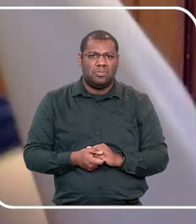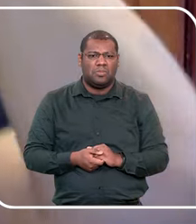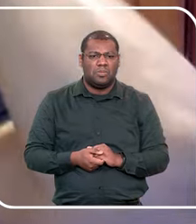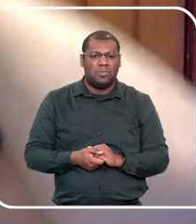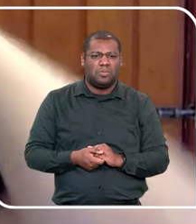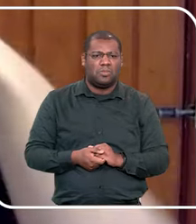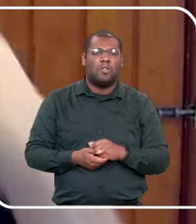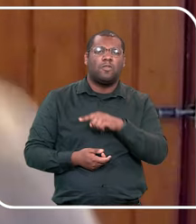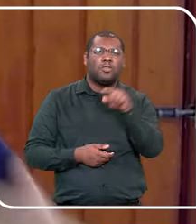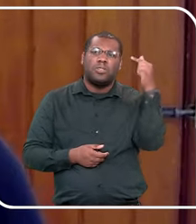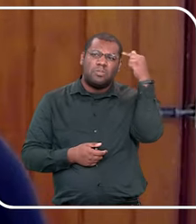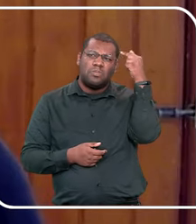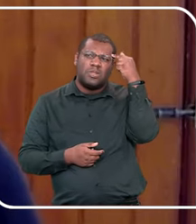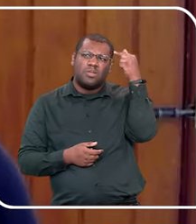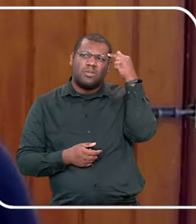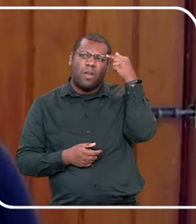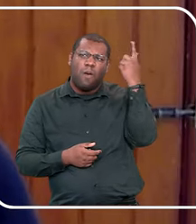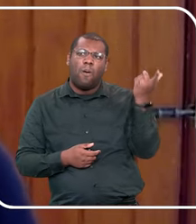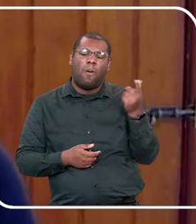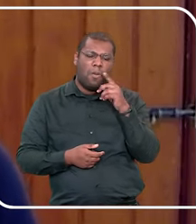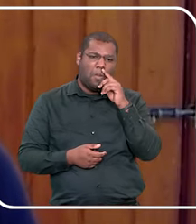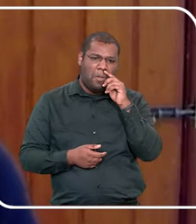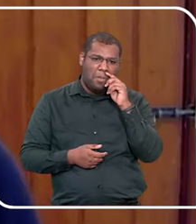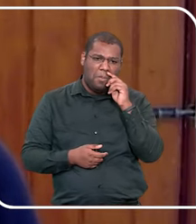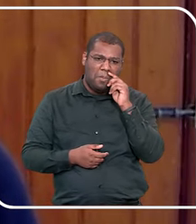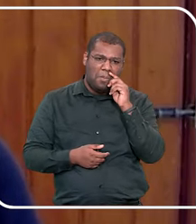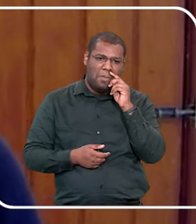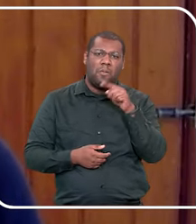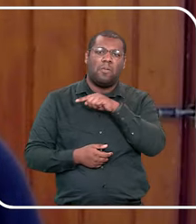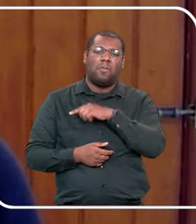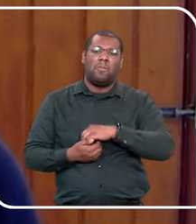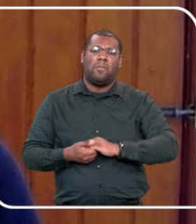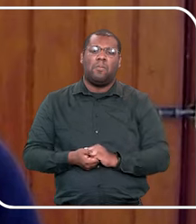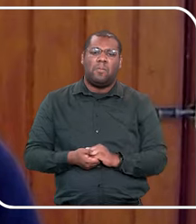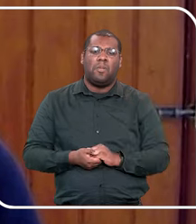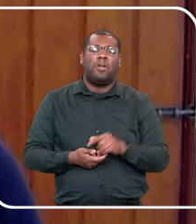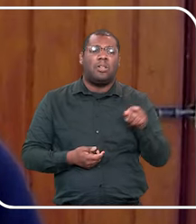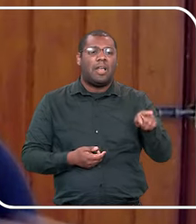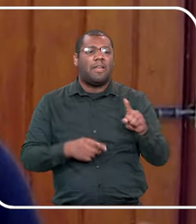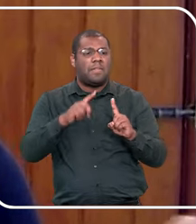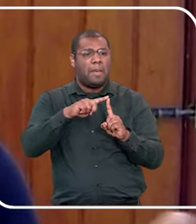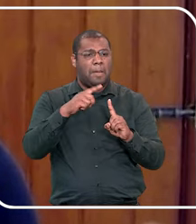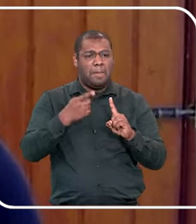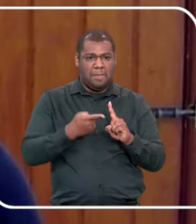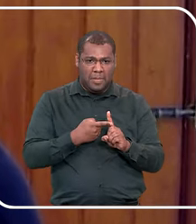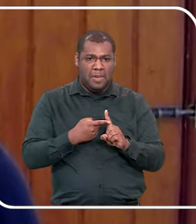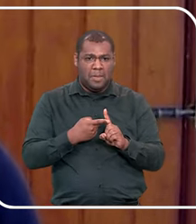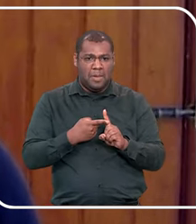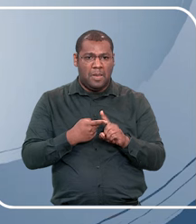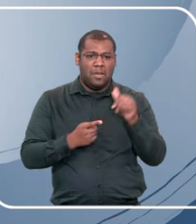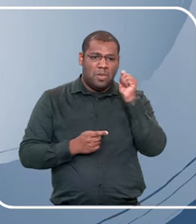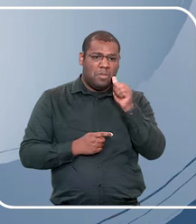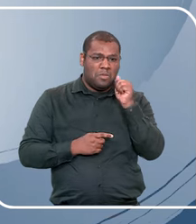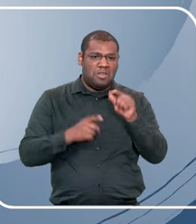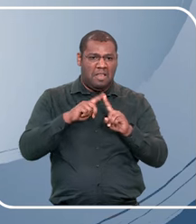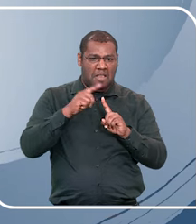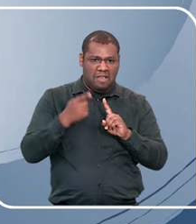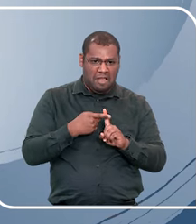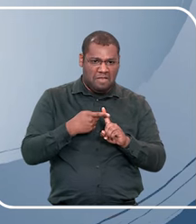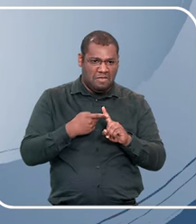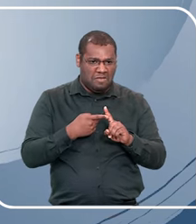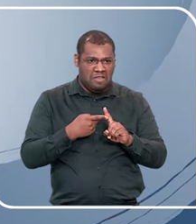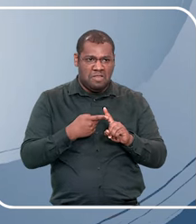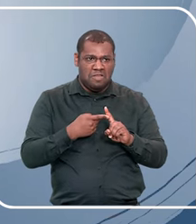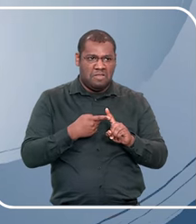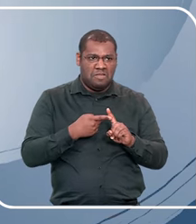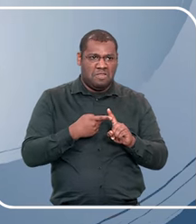mas assim, para uma reflexão de quanto a gente acha que tem uma criança ali e é público. A gente não vai dar banho na